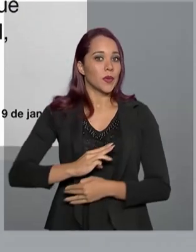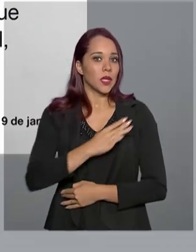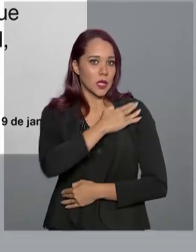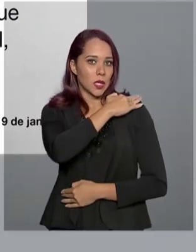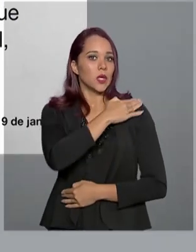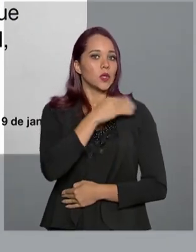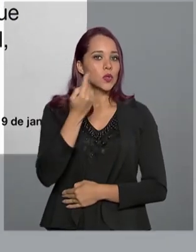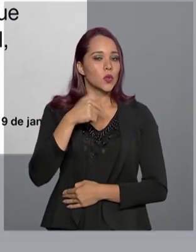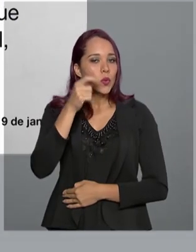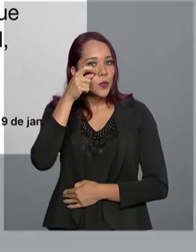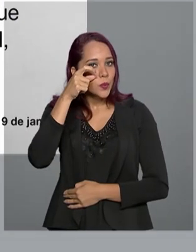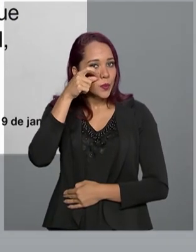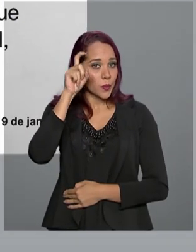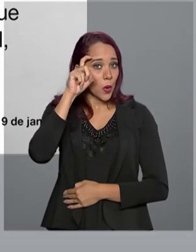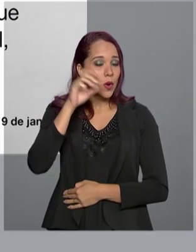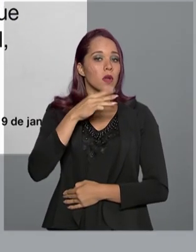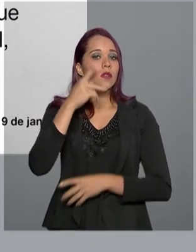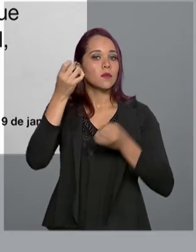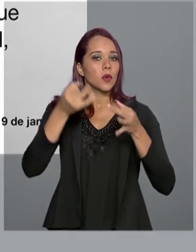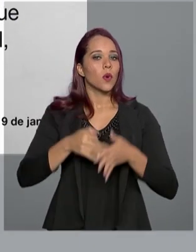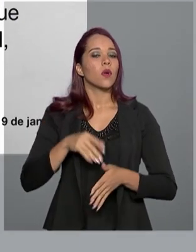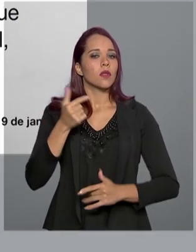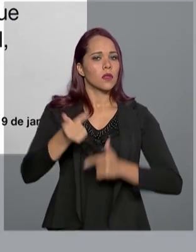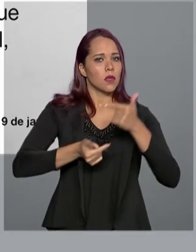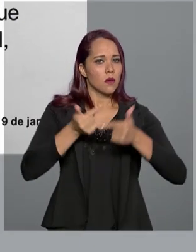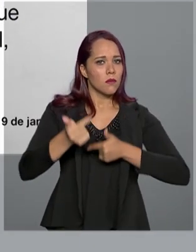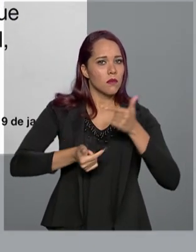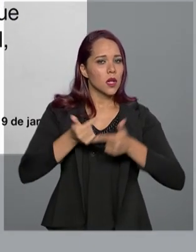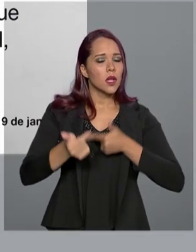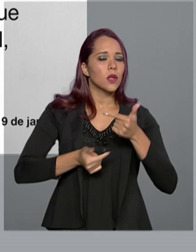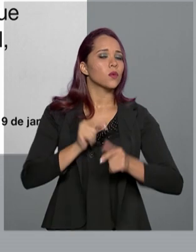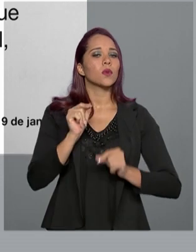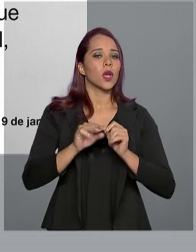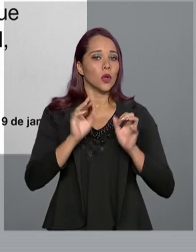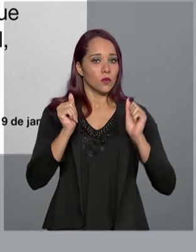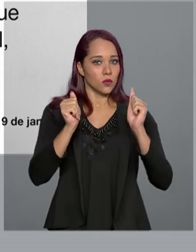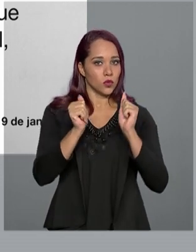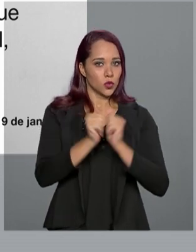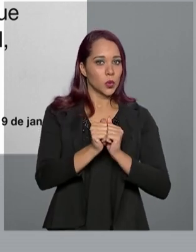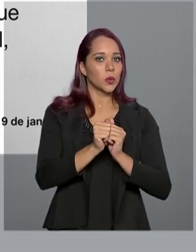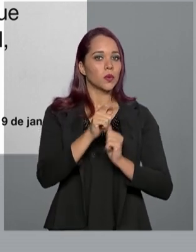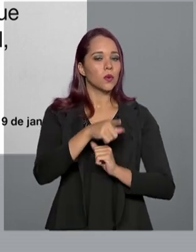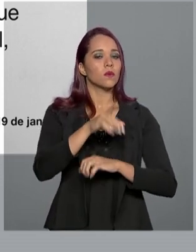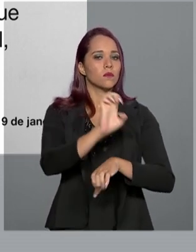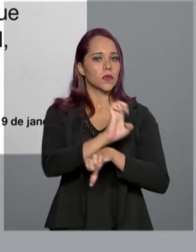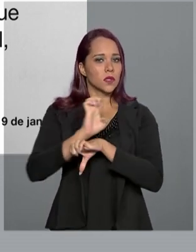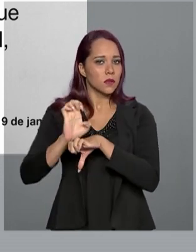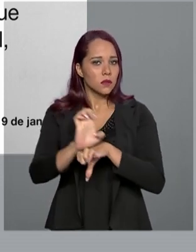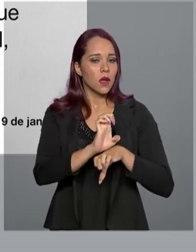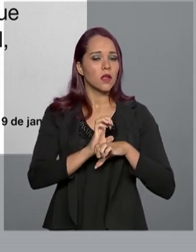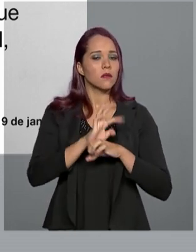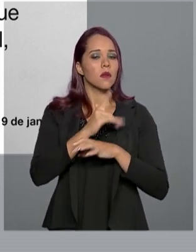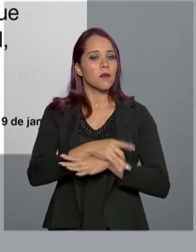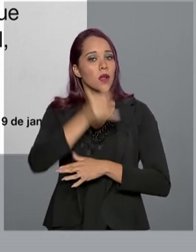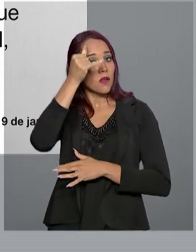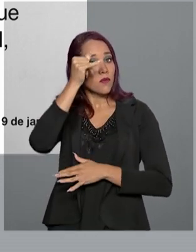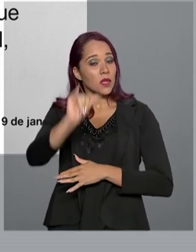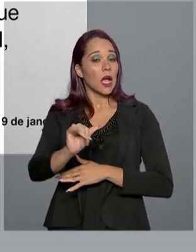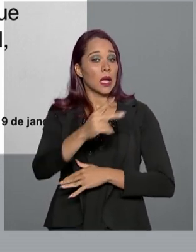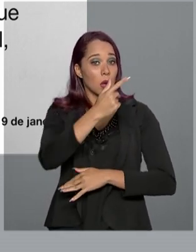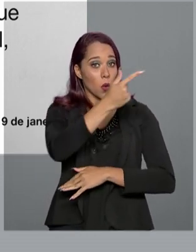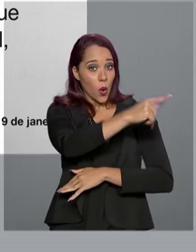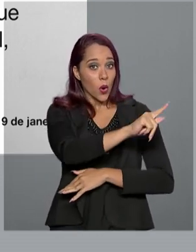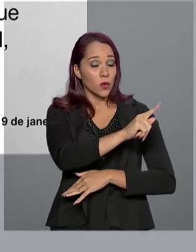anunciou pelo Twitter que está trabalhando em parceria com as forças estaduais para impedir a entrada